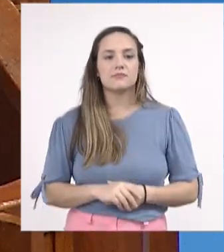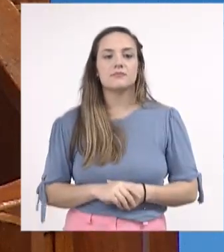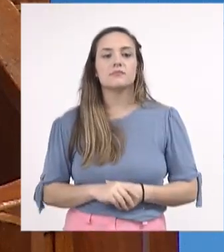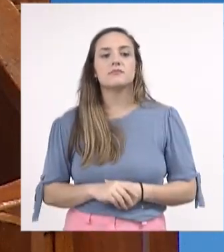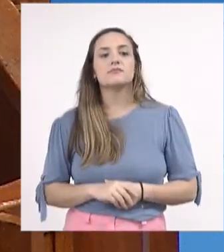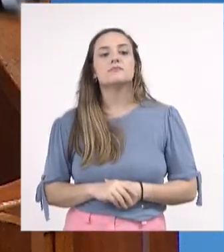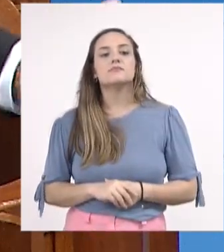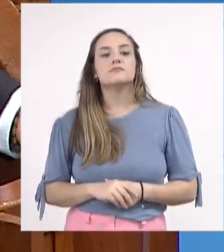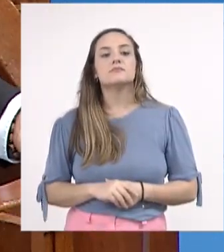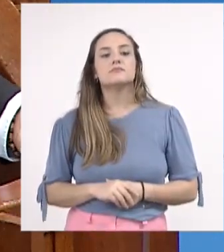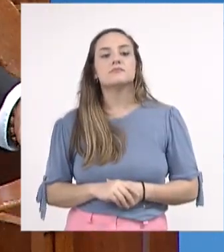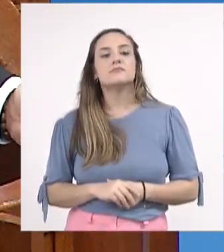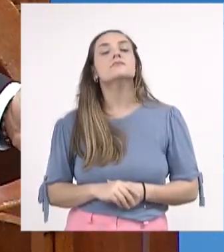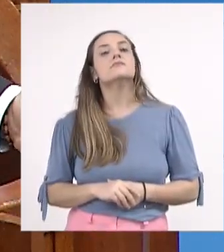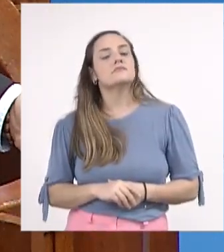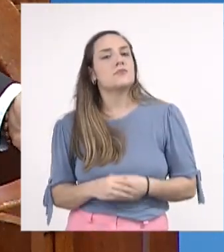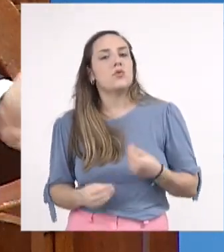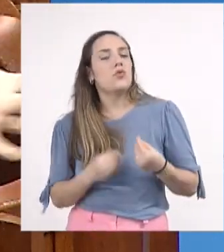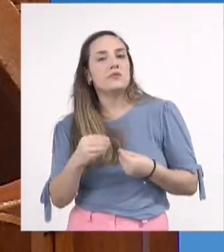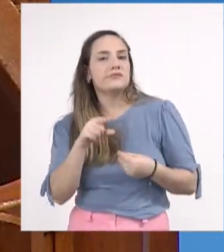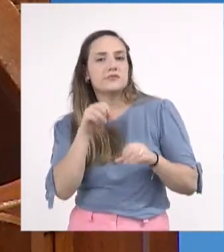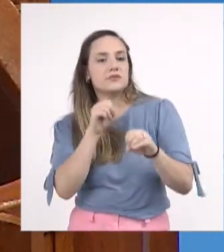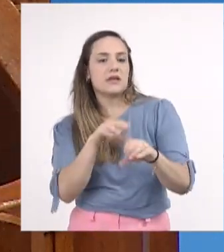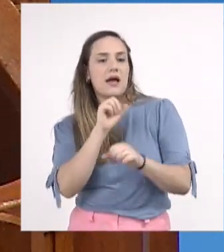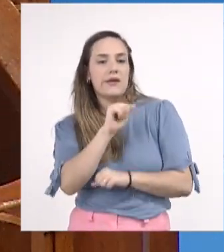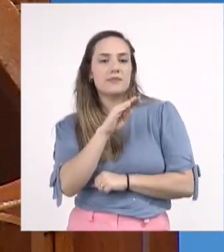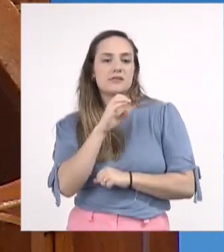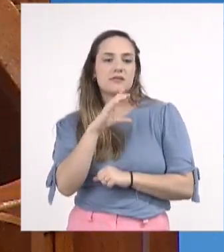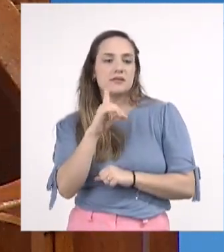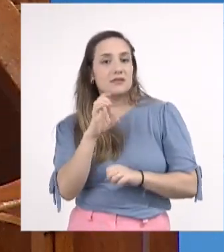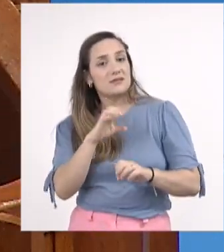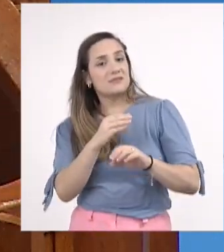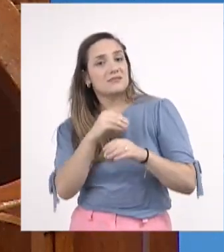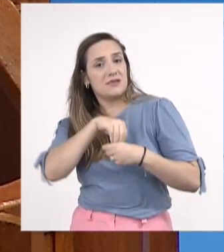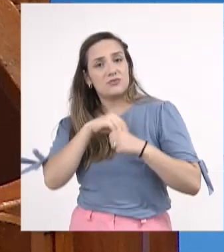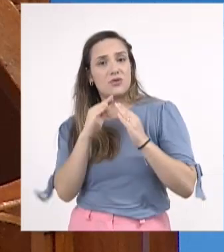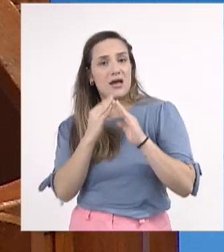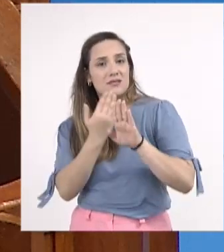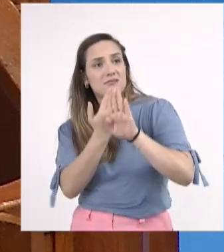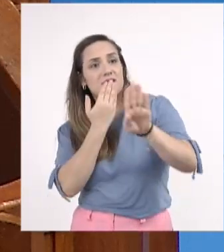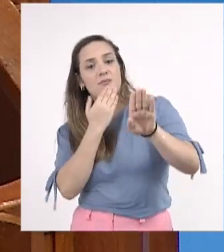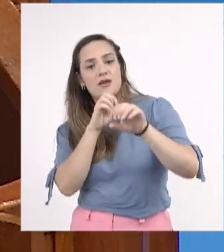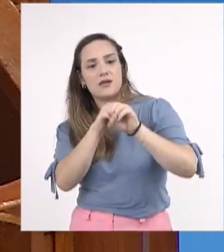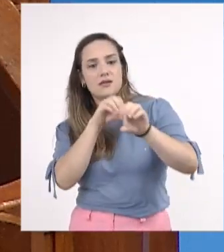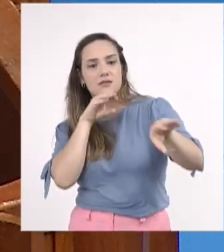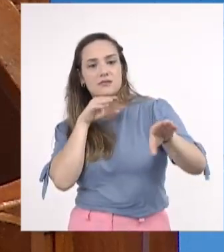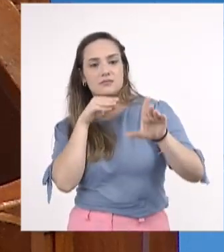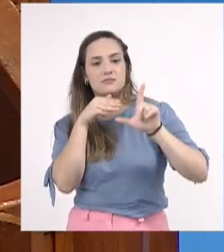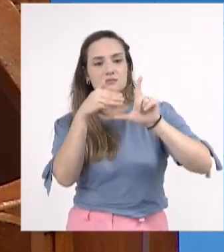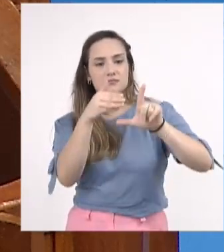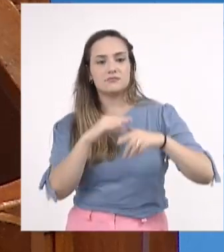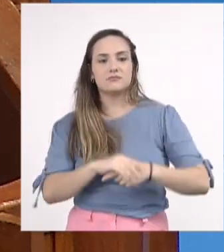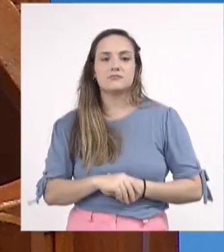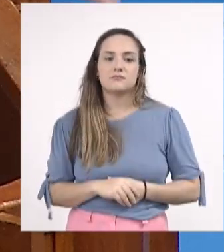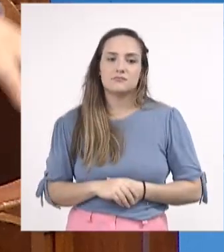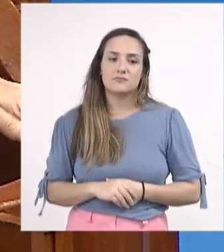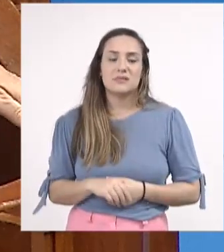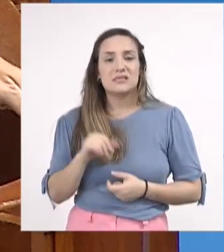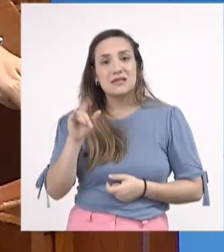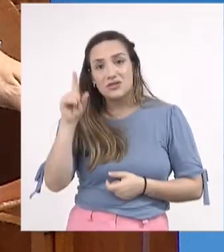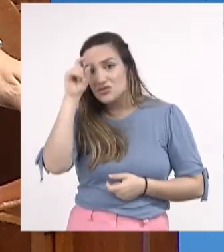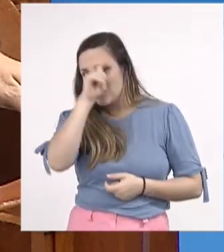criança remotamente? Já é difícil presencialmente, imagine